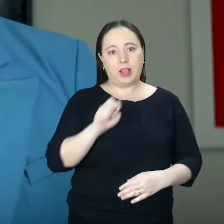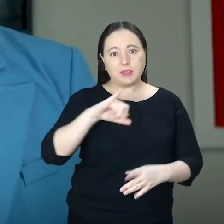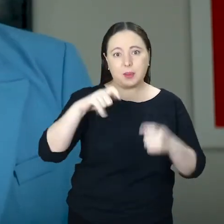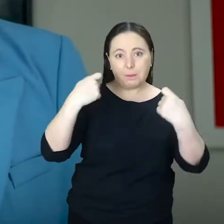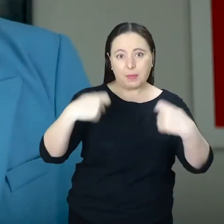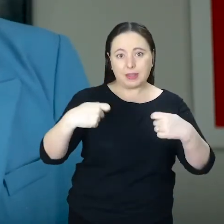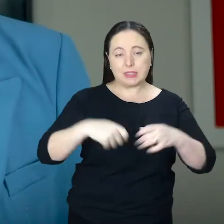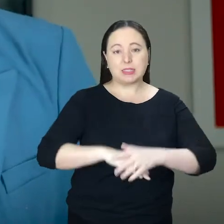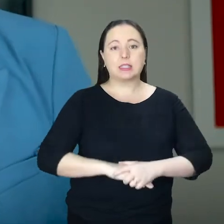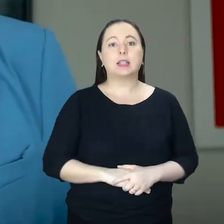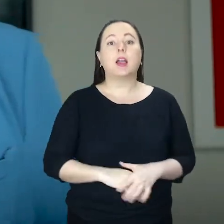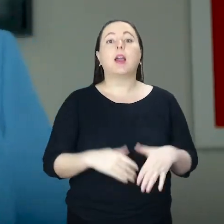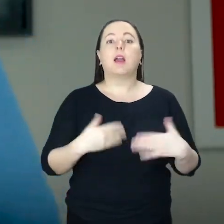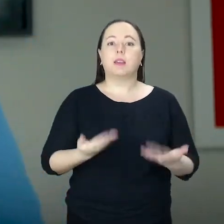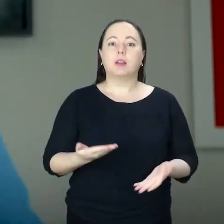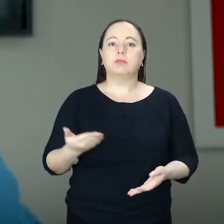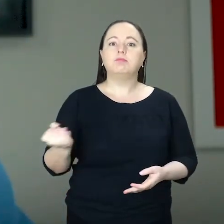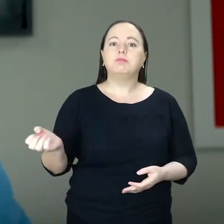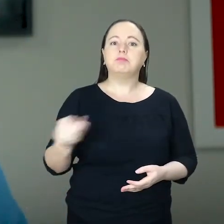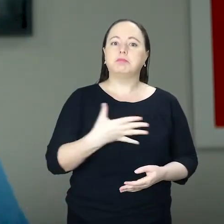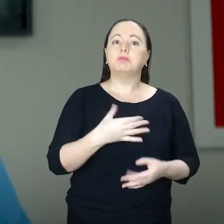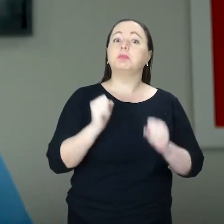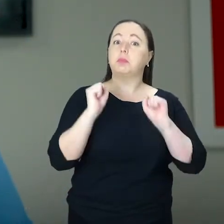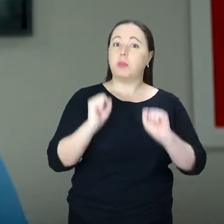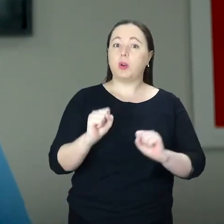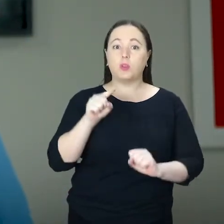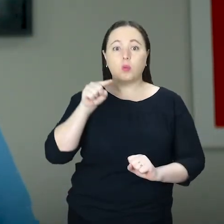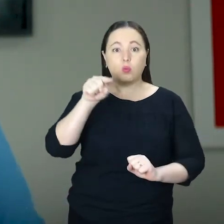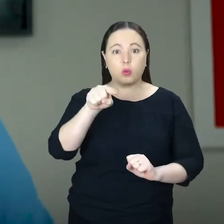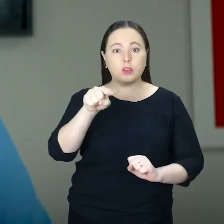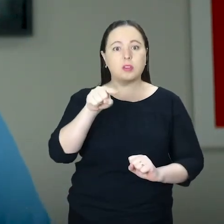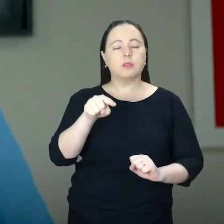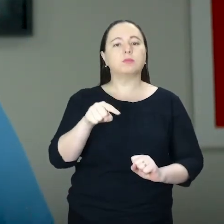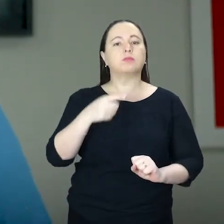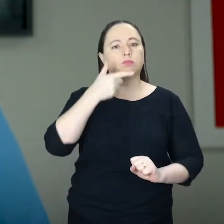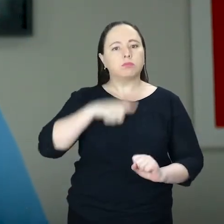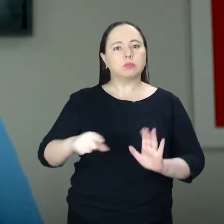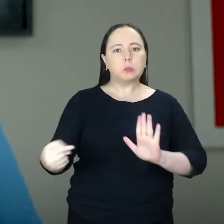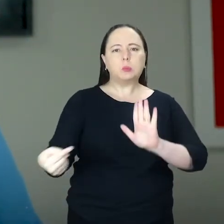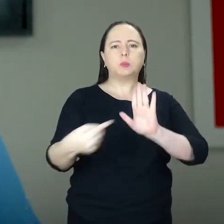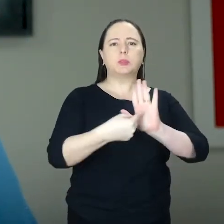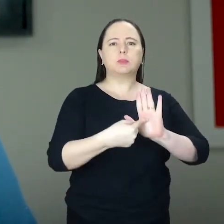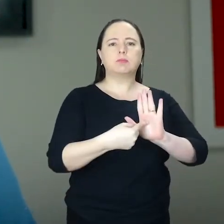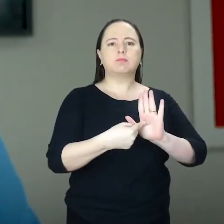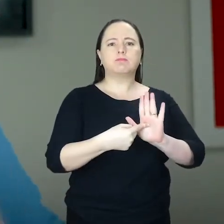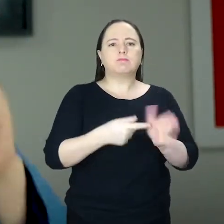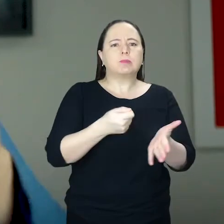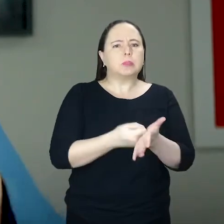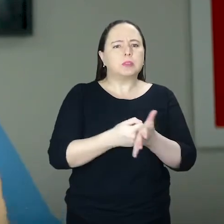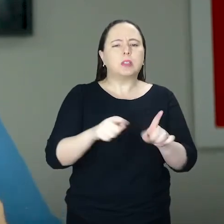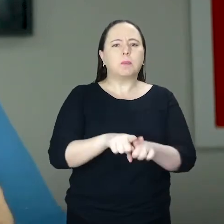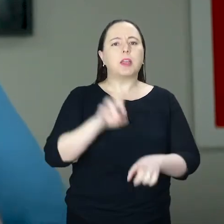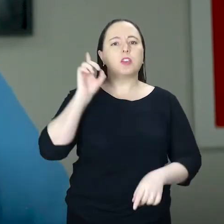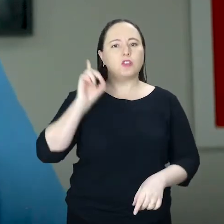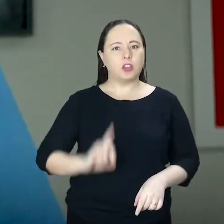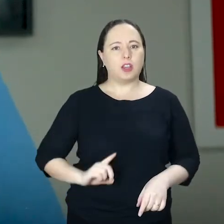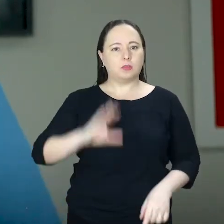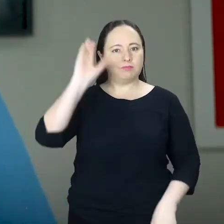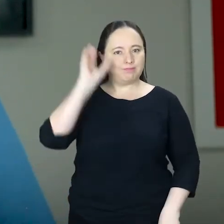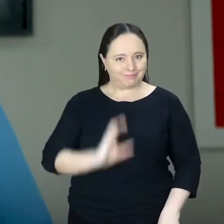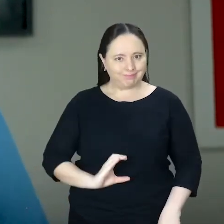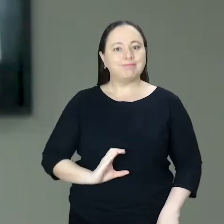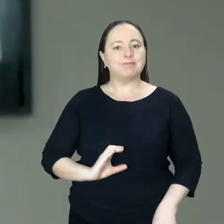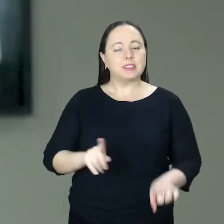Então, gente, essa é mais uma opção para você exercer seu dever e direito de